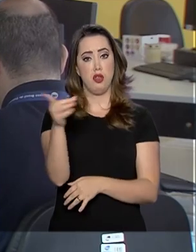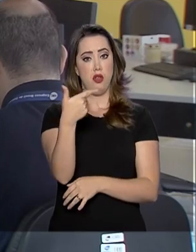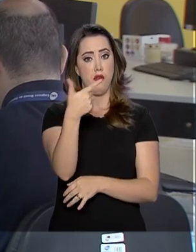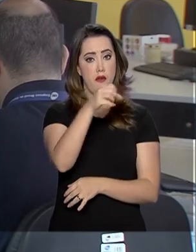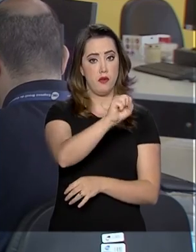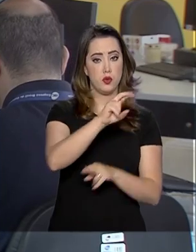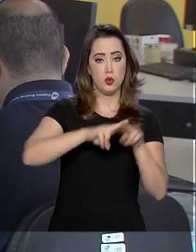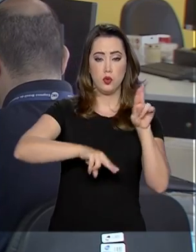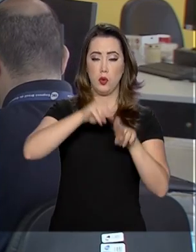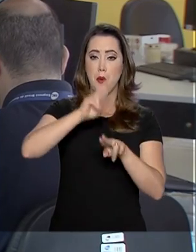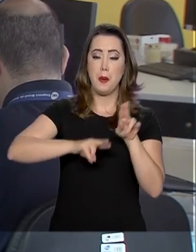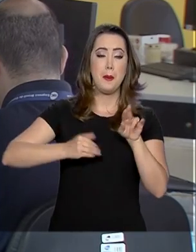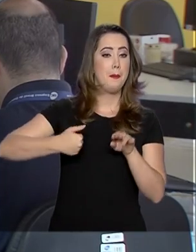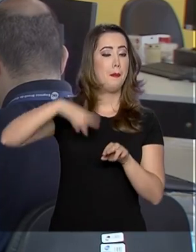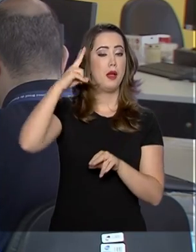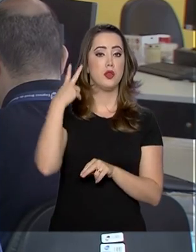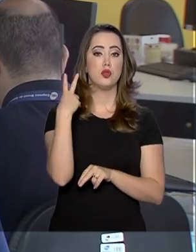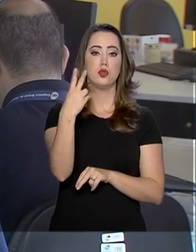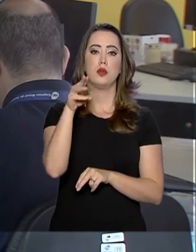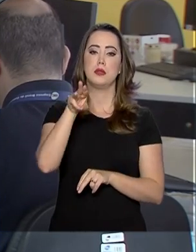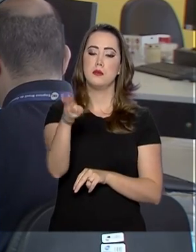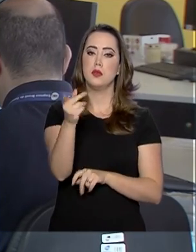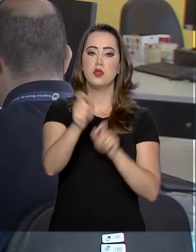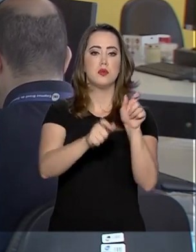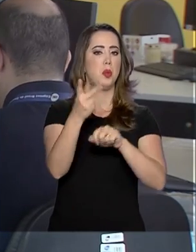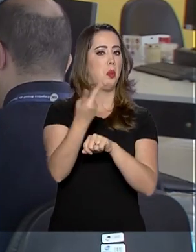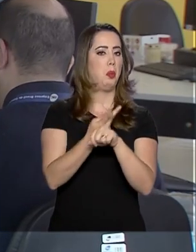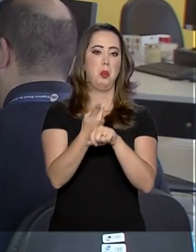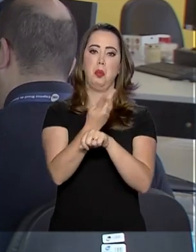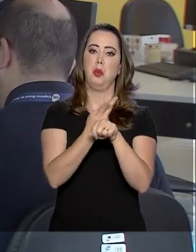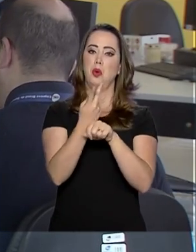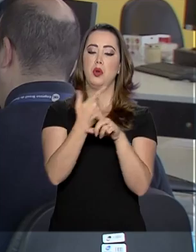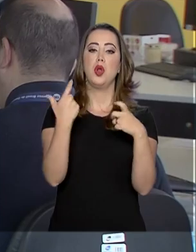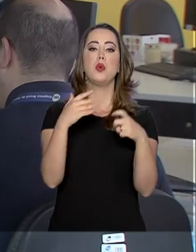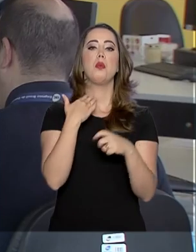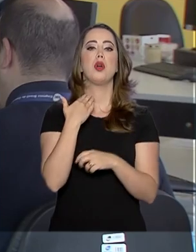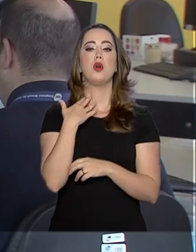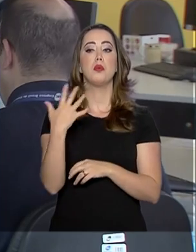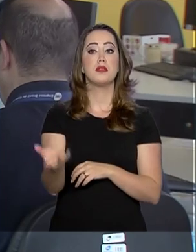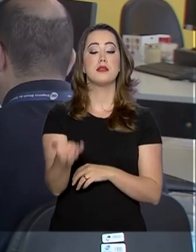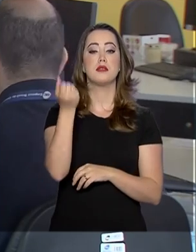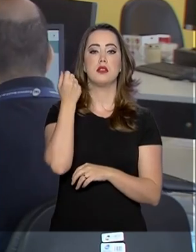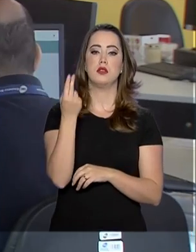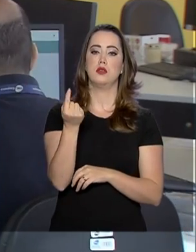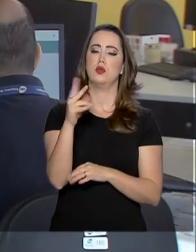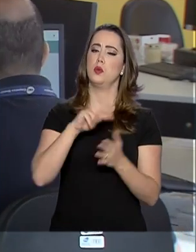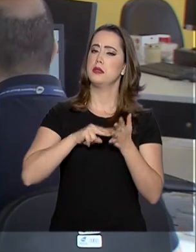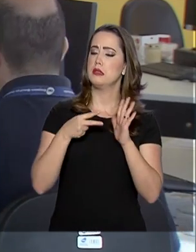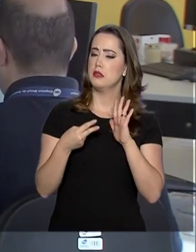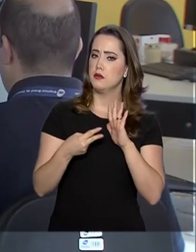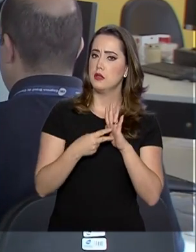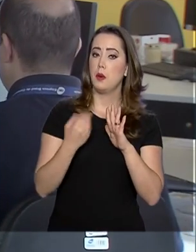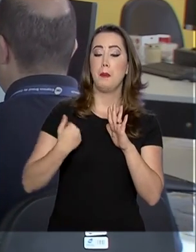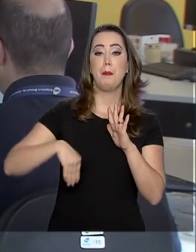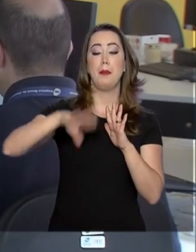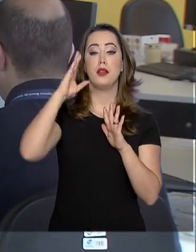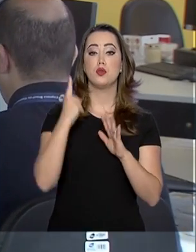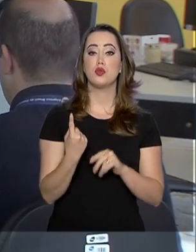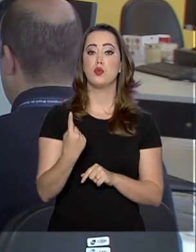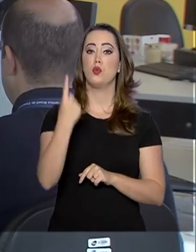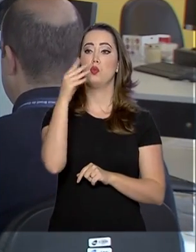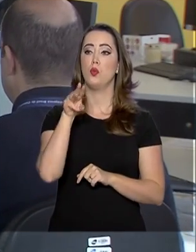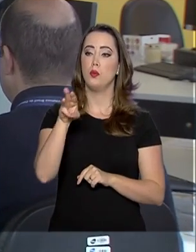e mais de 2 milhões de pessoas não procuraram as agências bancárias para sacar o dinheiro. Isso significa que mais de R 1